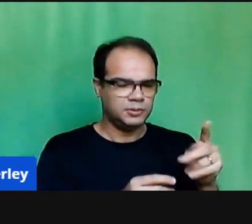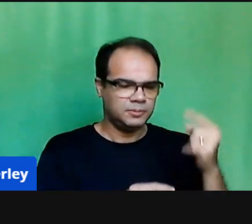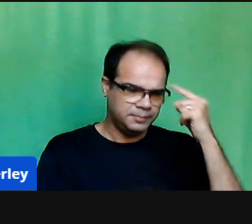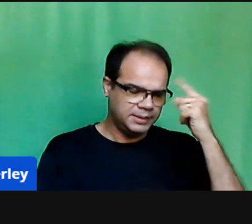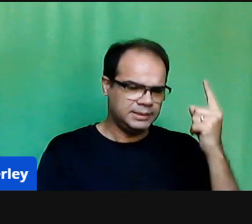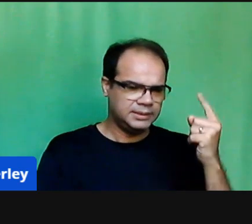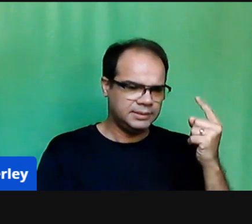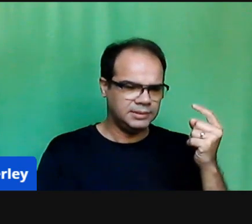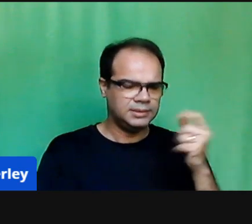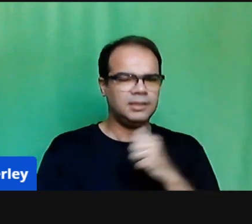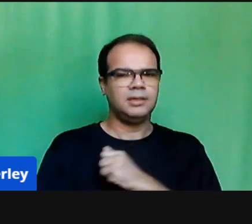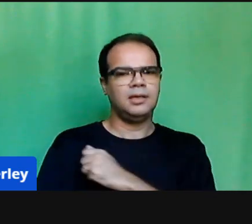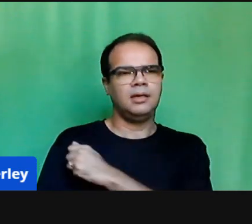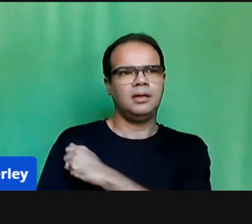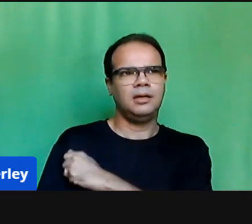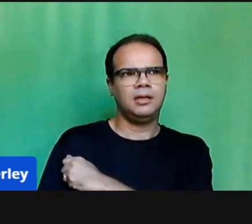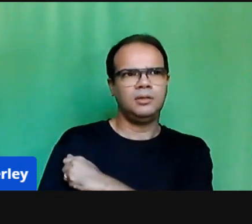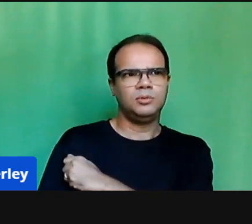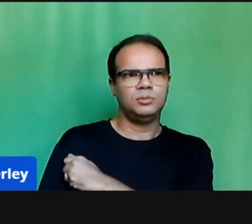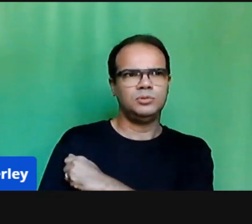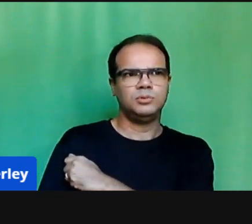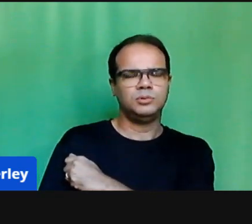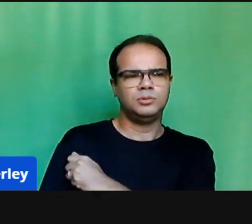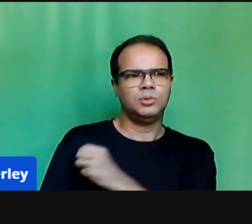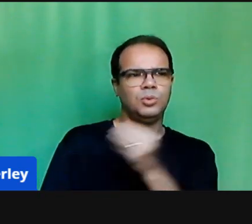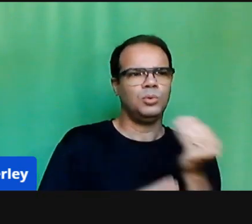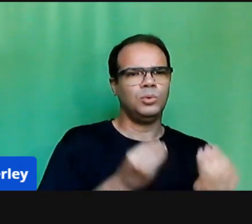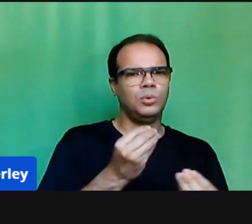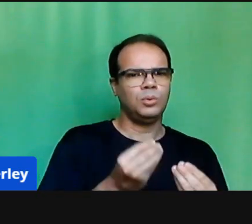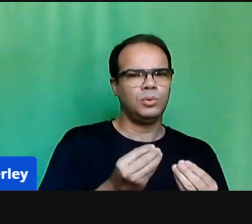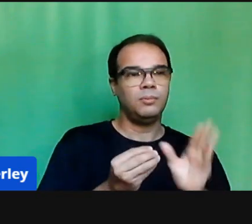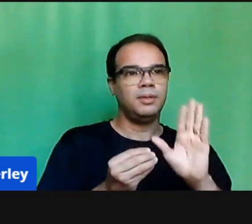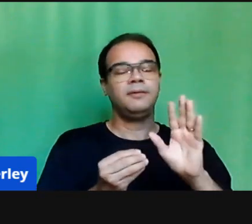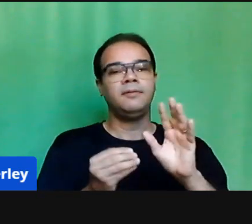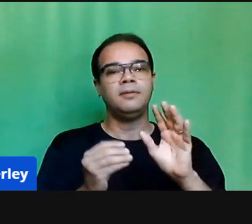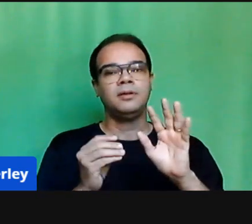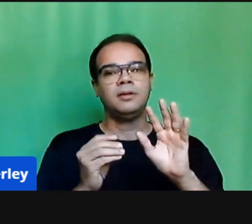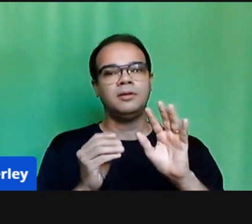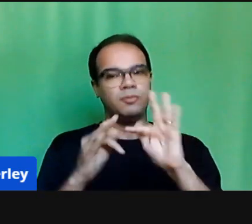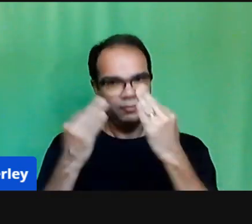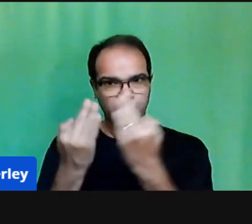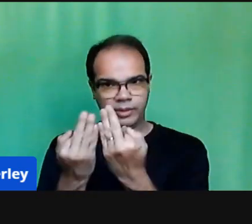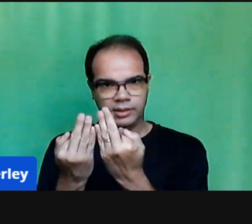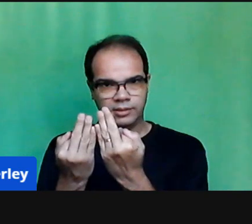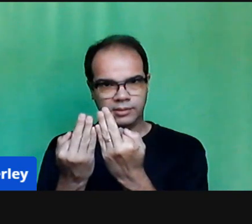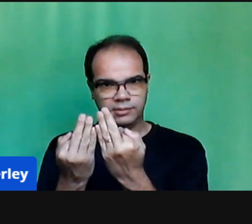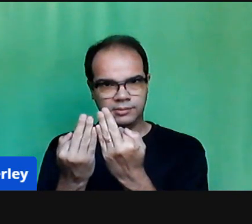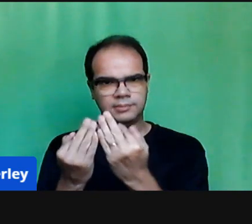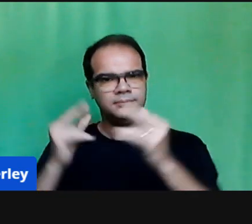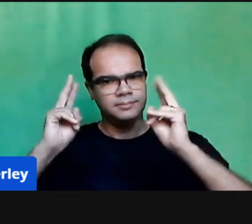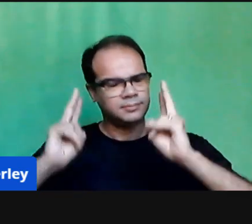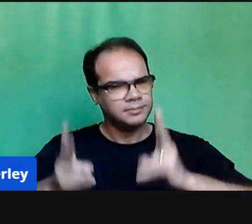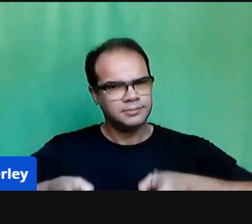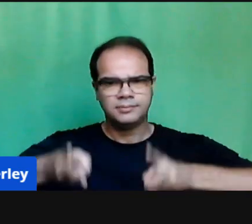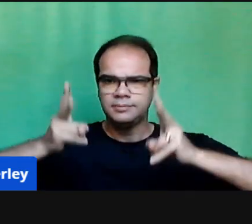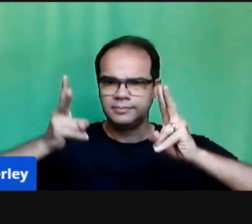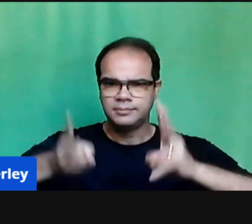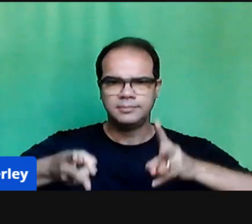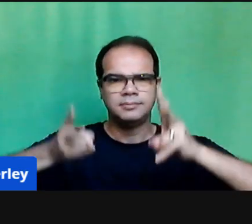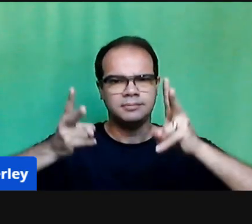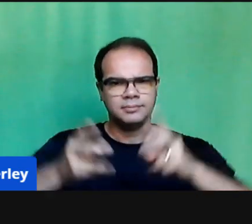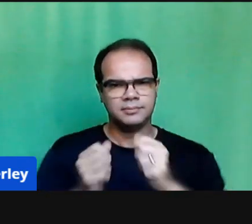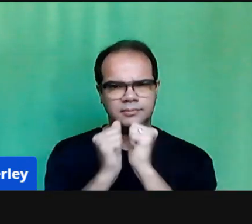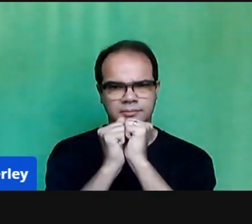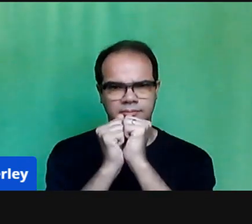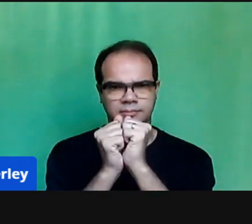criança, daquele material que é devolvido para nós, mas vinculado à família, é uma família participativa, essa criança, que não está alfabetizada,